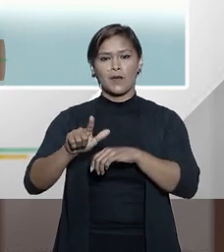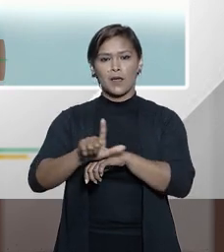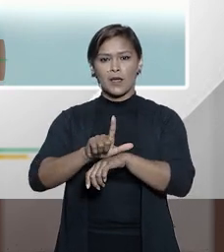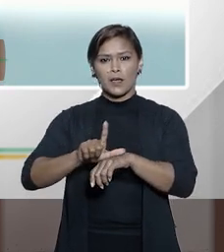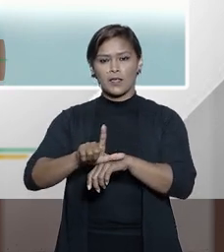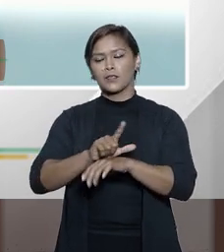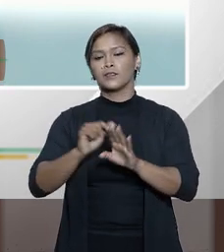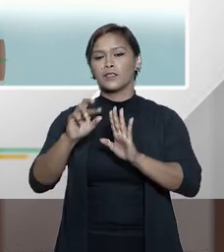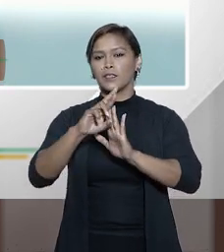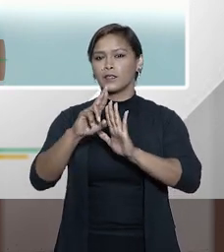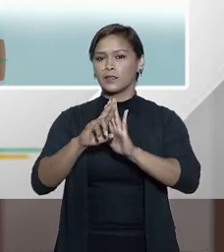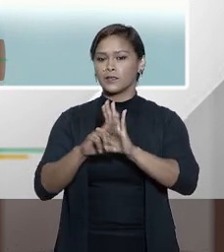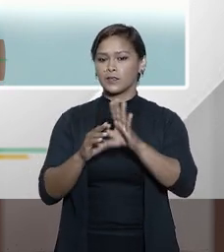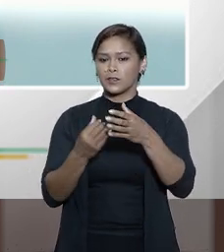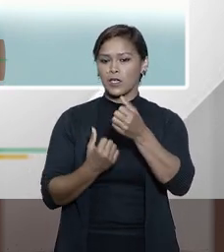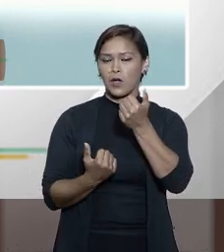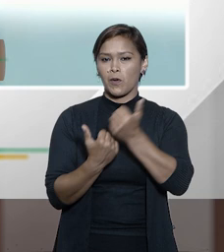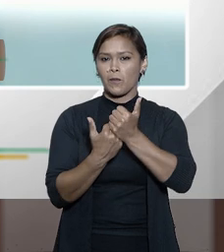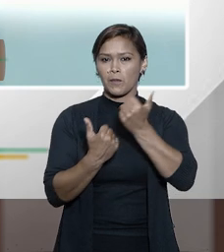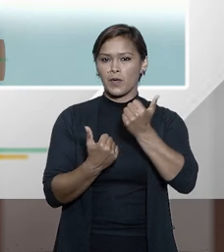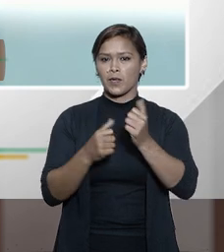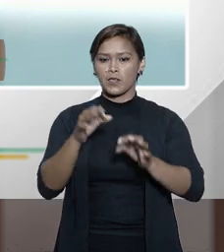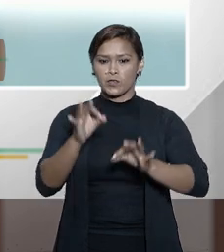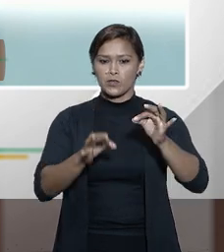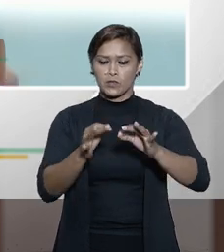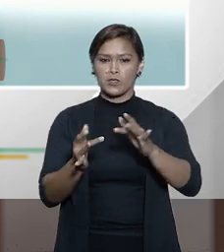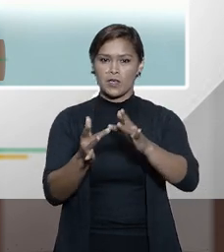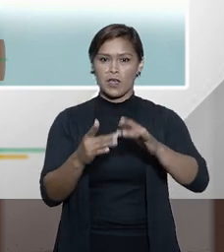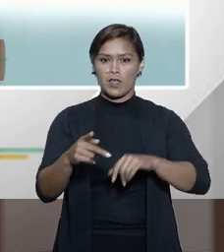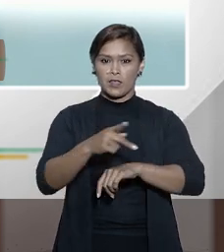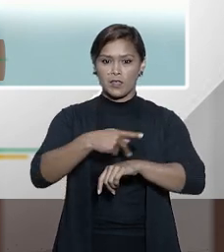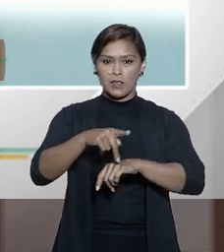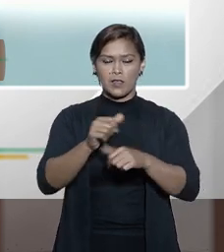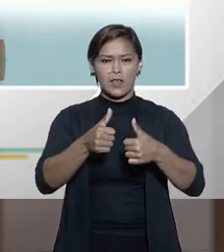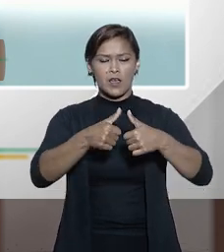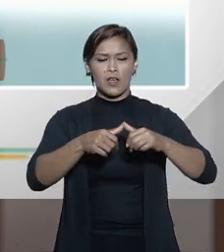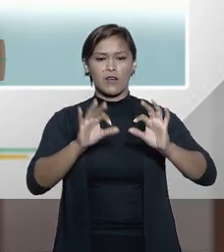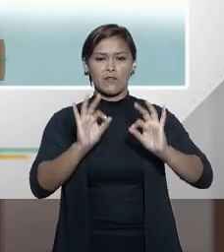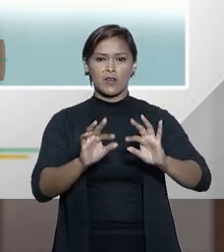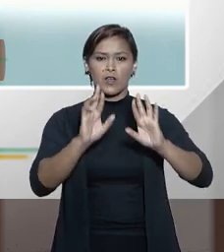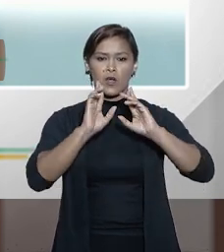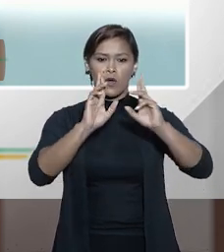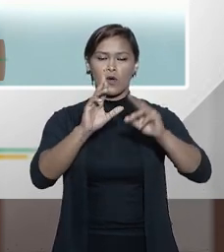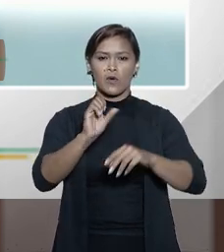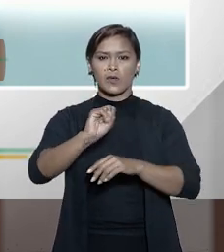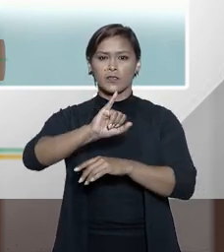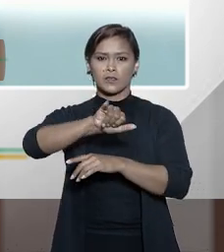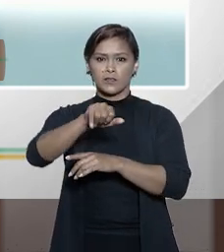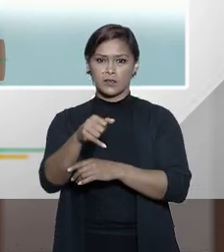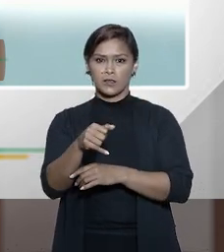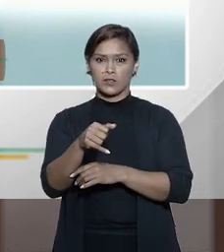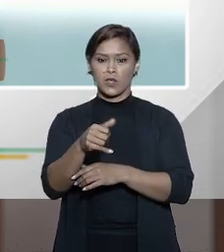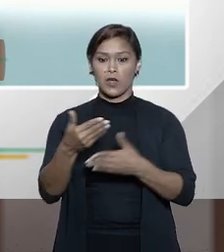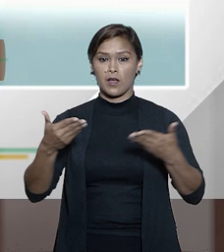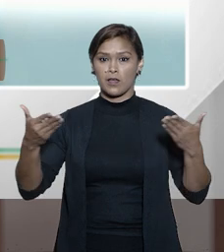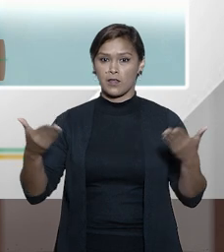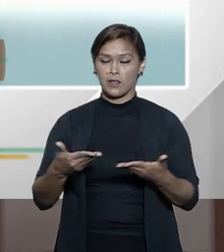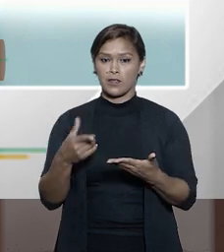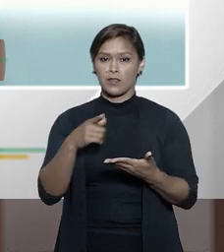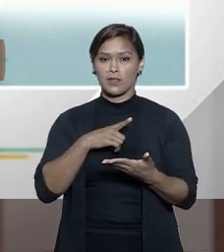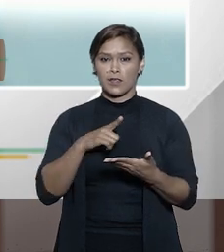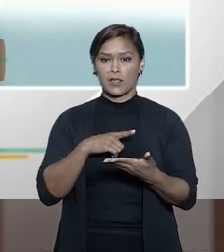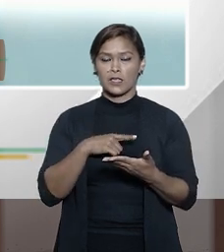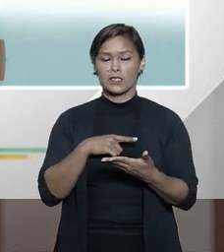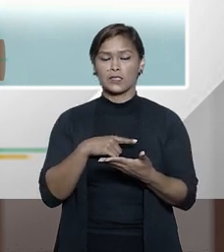da regulamentação da cooperação jurídica internacional acabou ficando com o STJ no momento em que ele